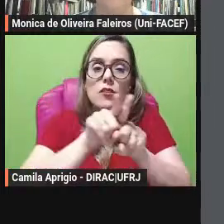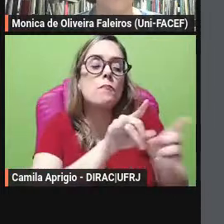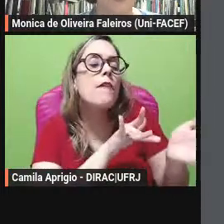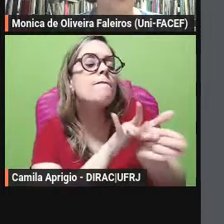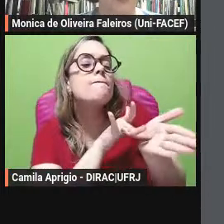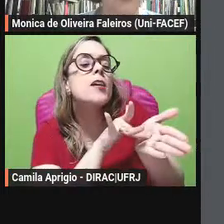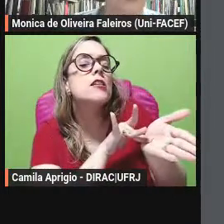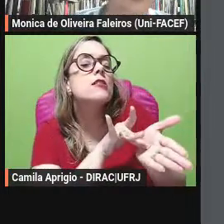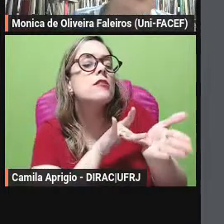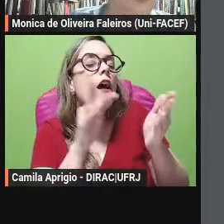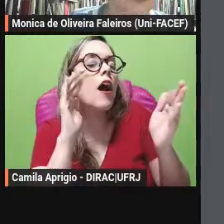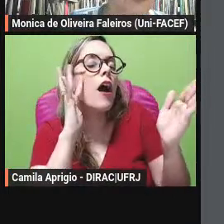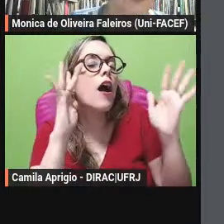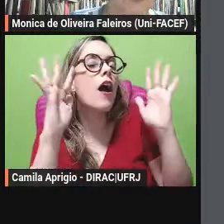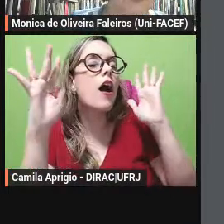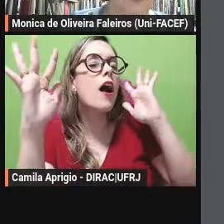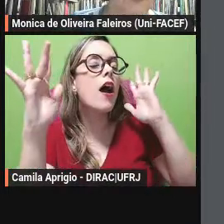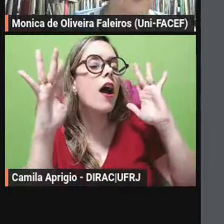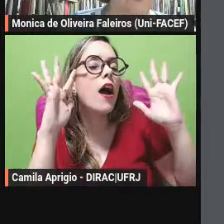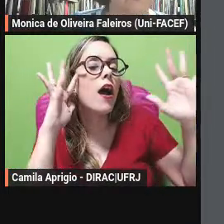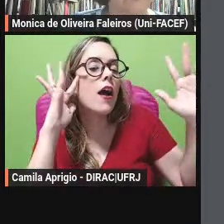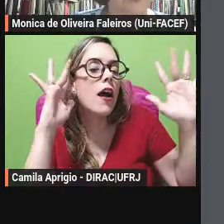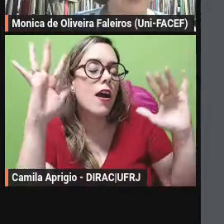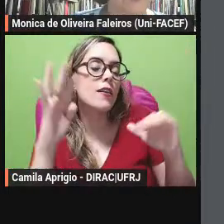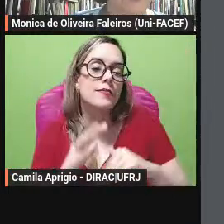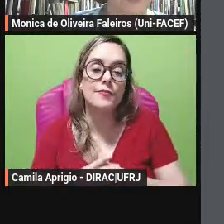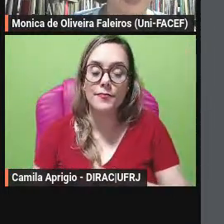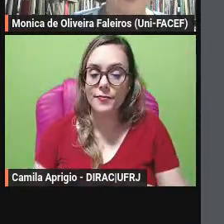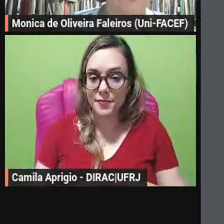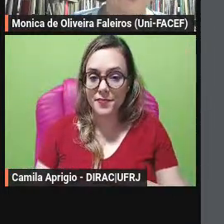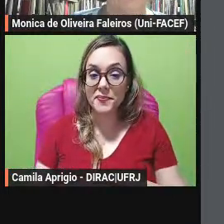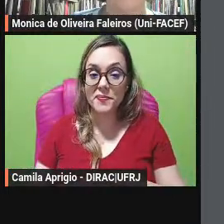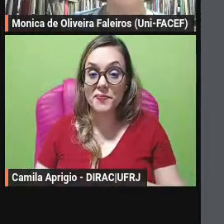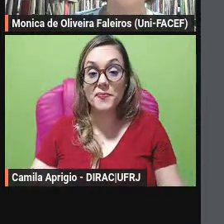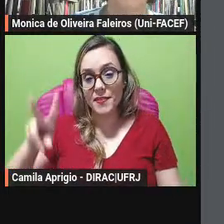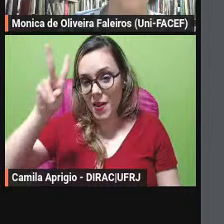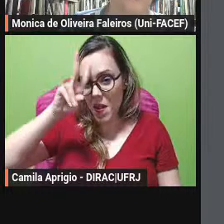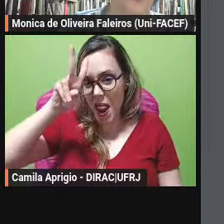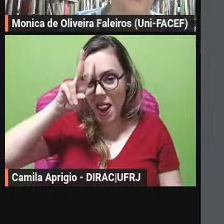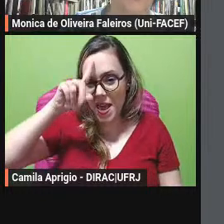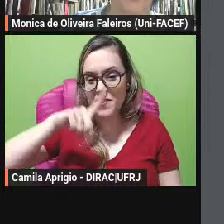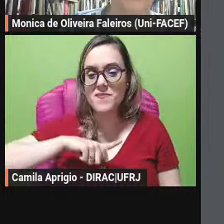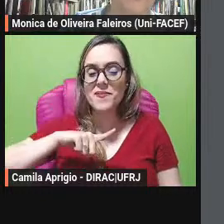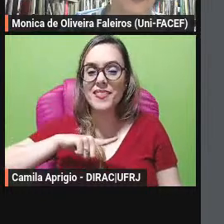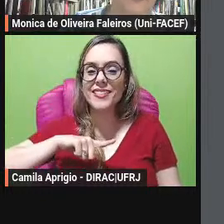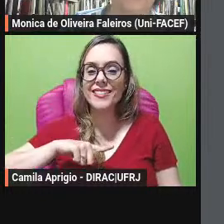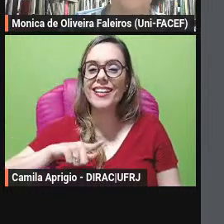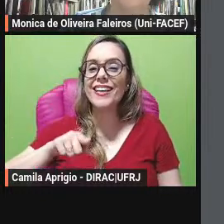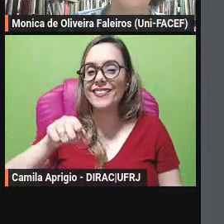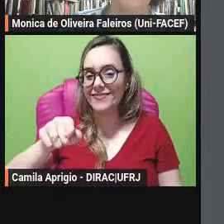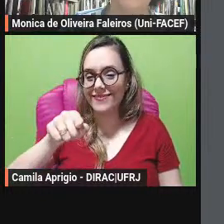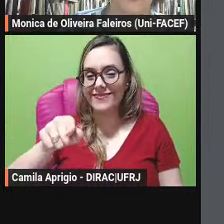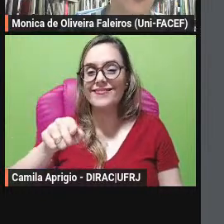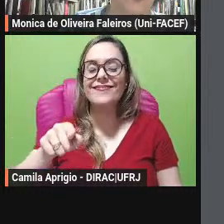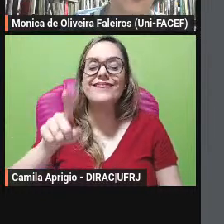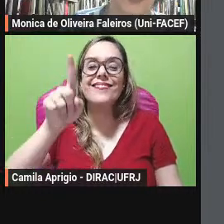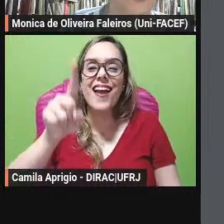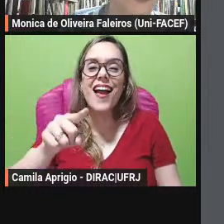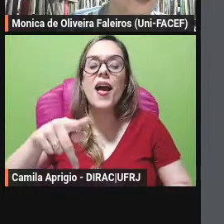lembro aqui que Gerard Genetti na sua obra Palampiceste de